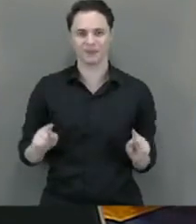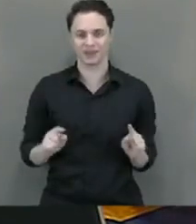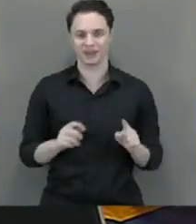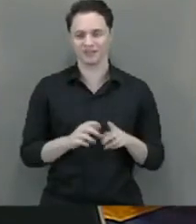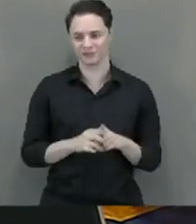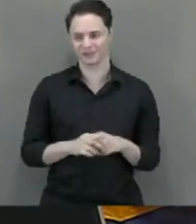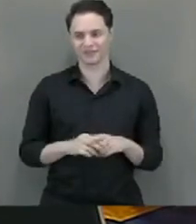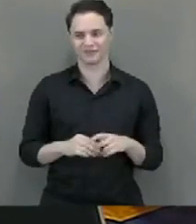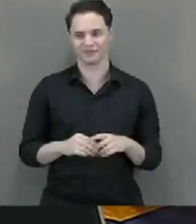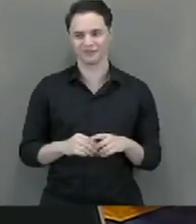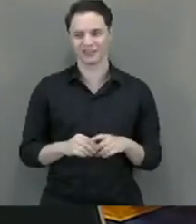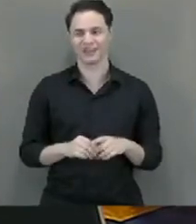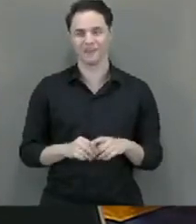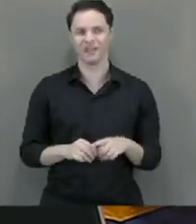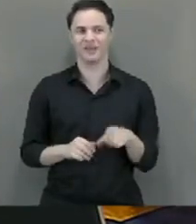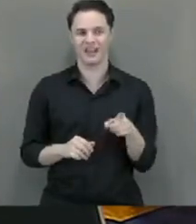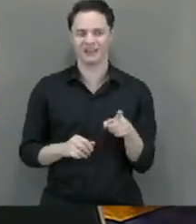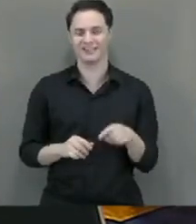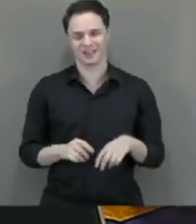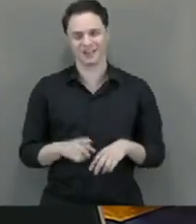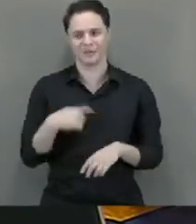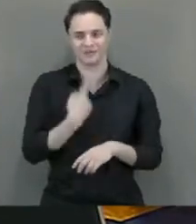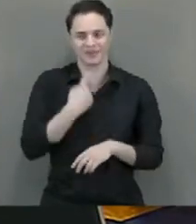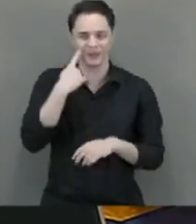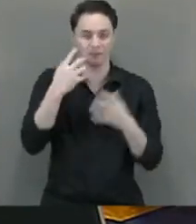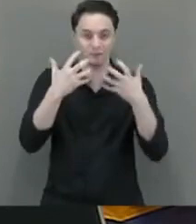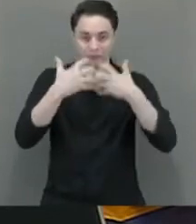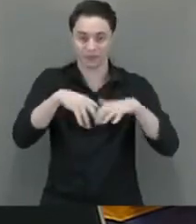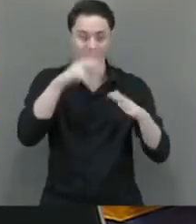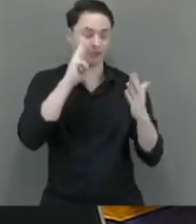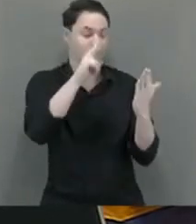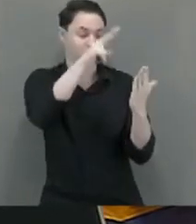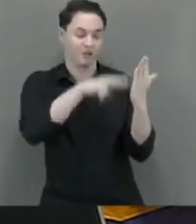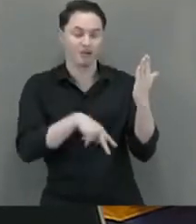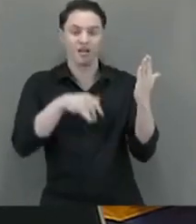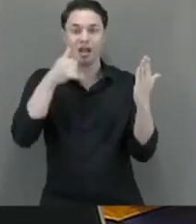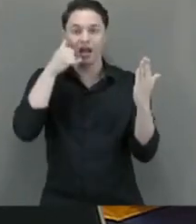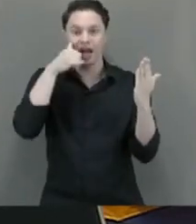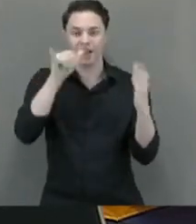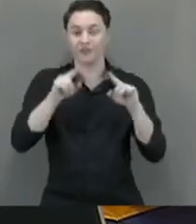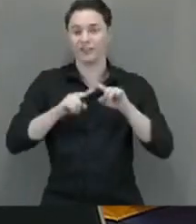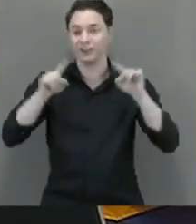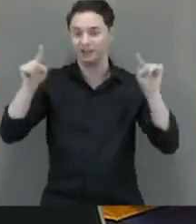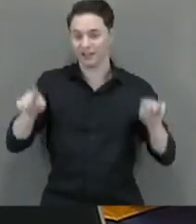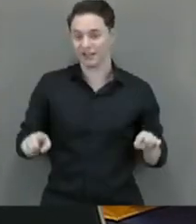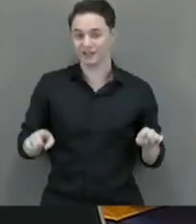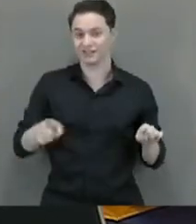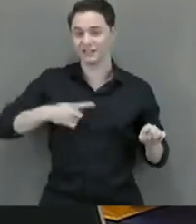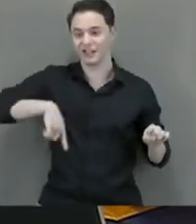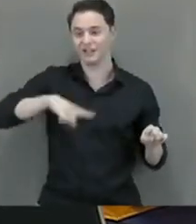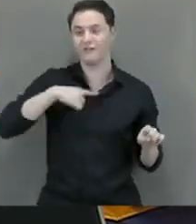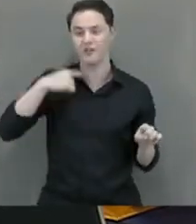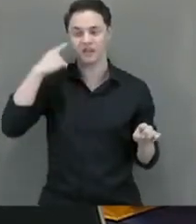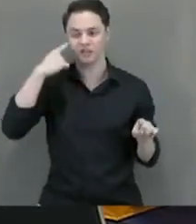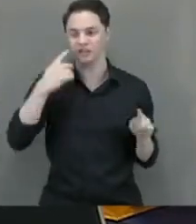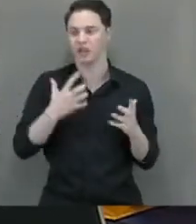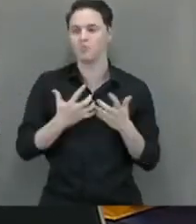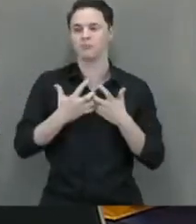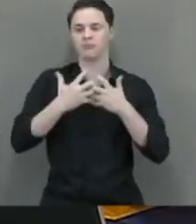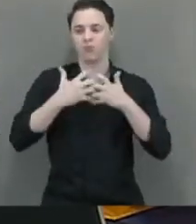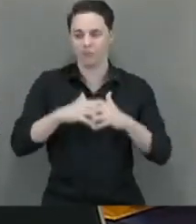leia-se, prisão em flagrante, preventiva ou temporária, na pena